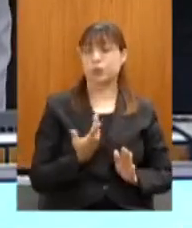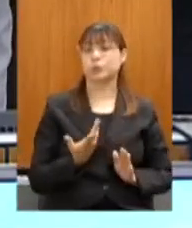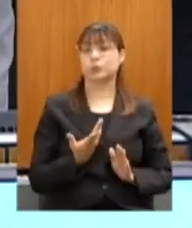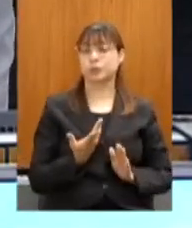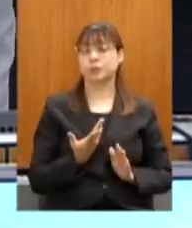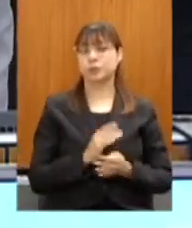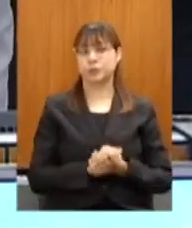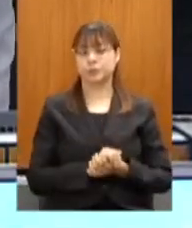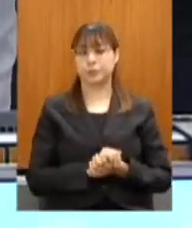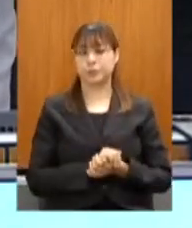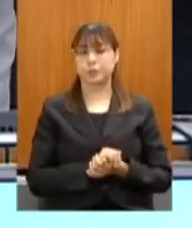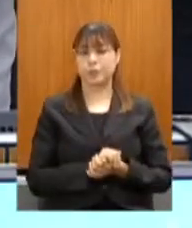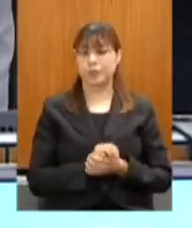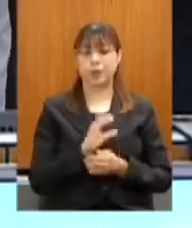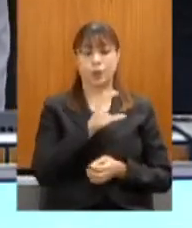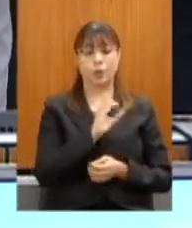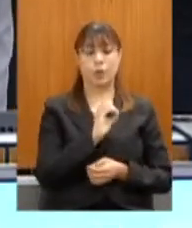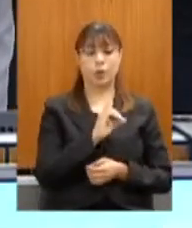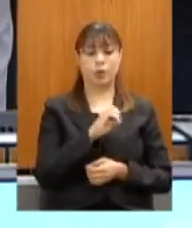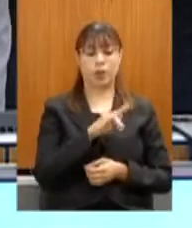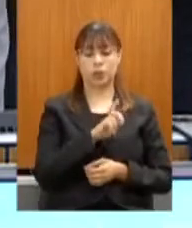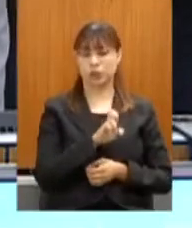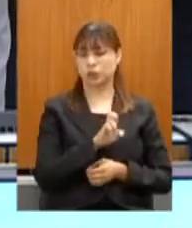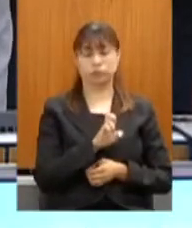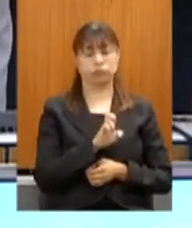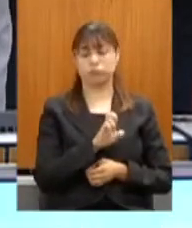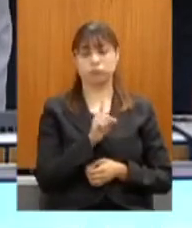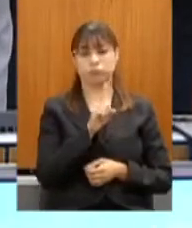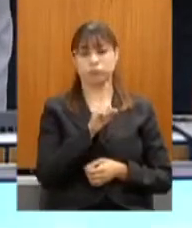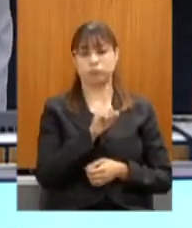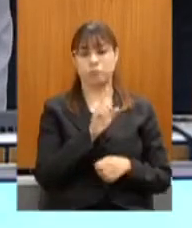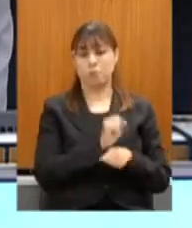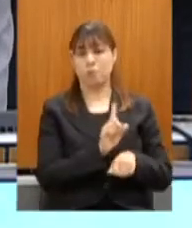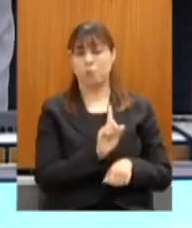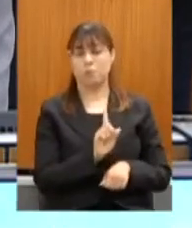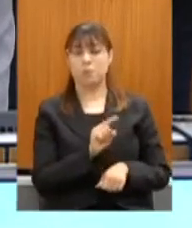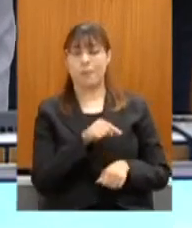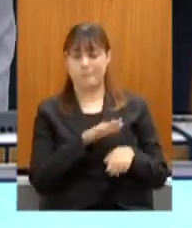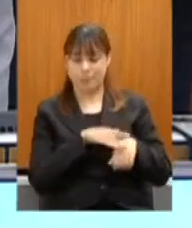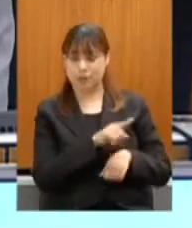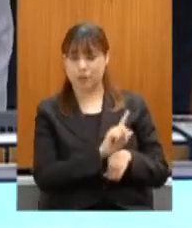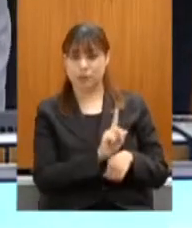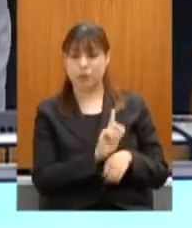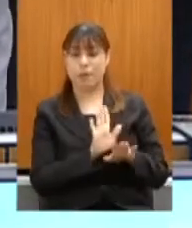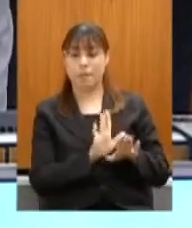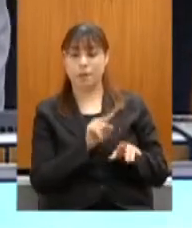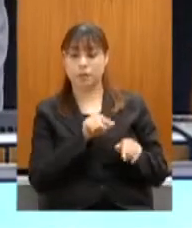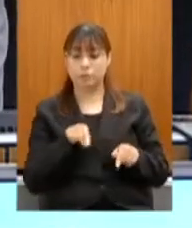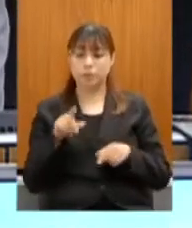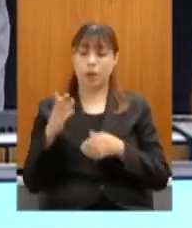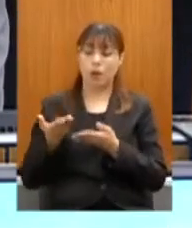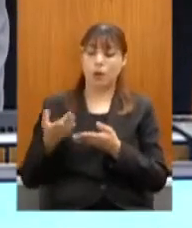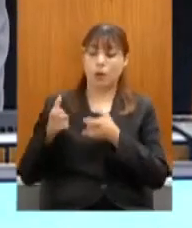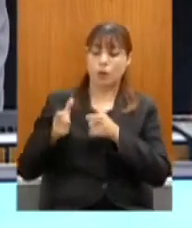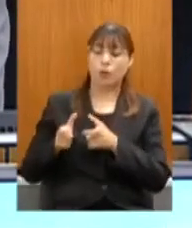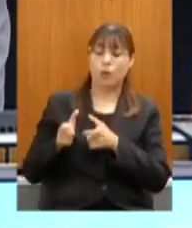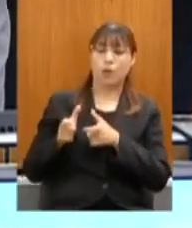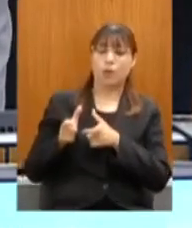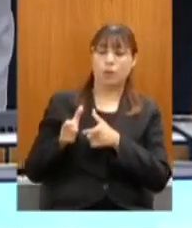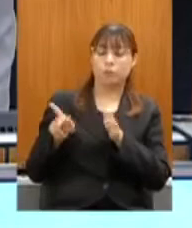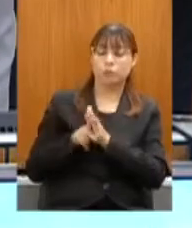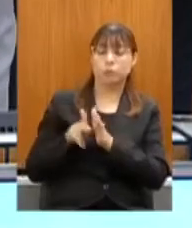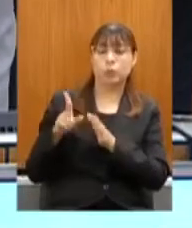deixar a CODENGE, vai deixar um espaço para os ônibus turísticos,